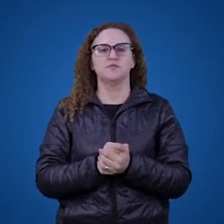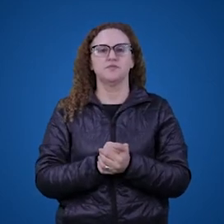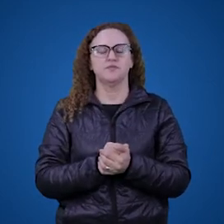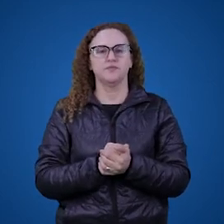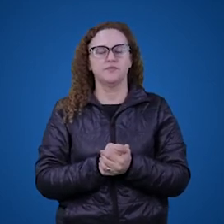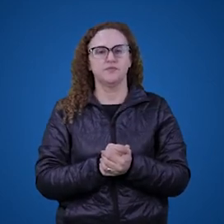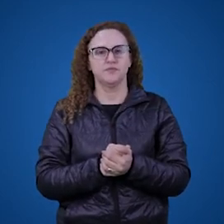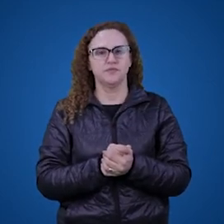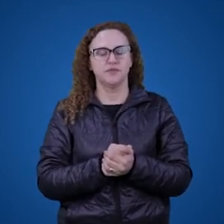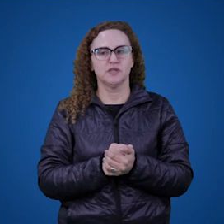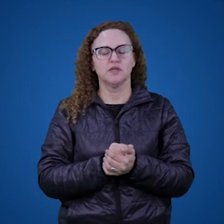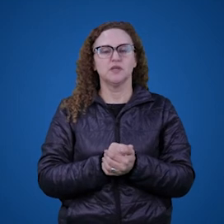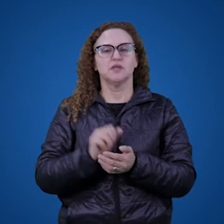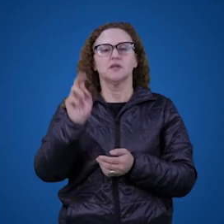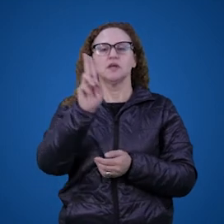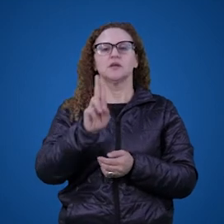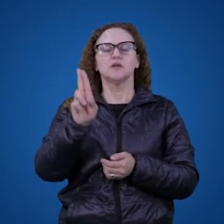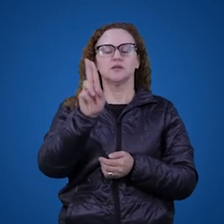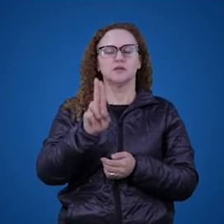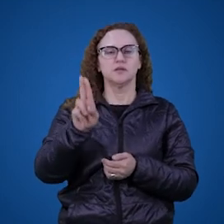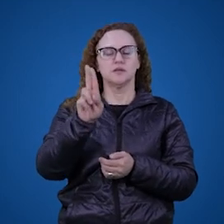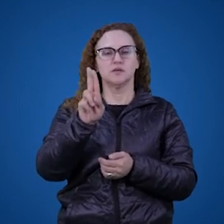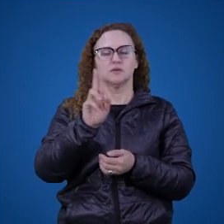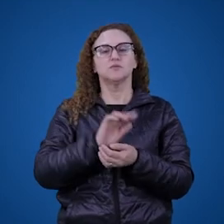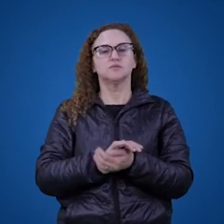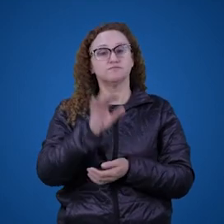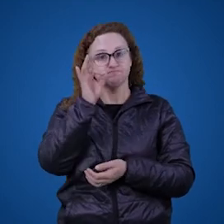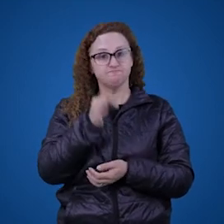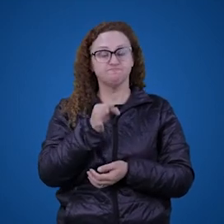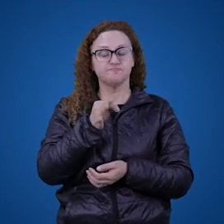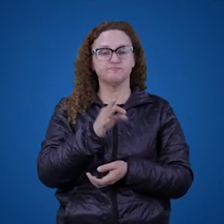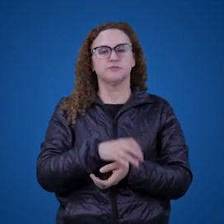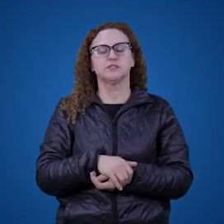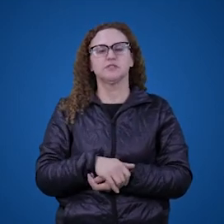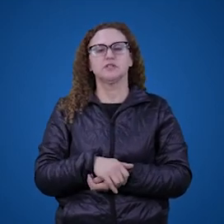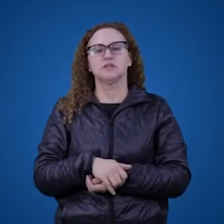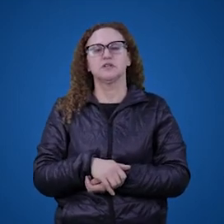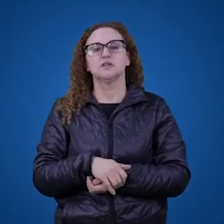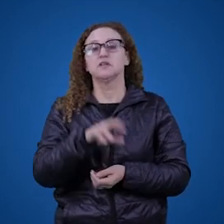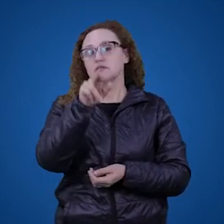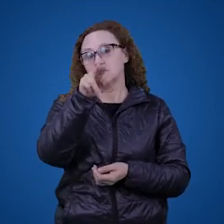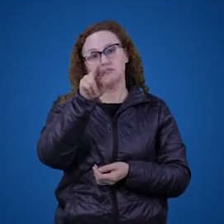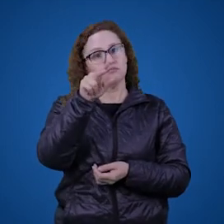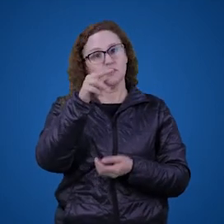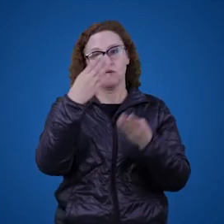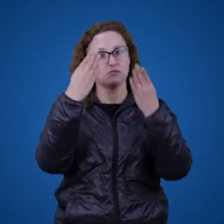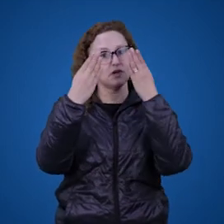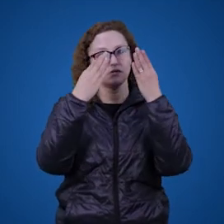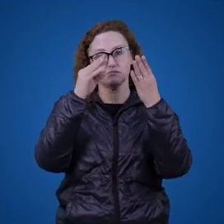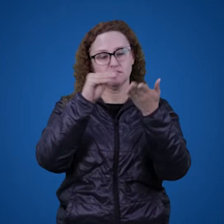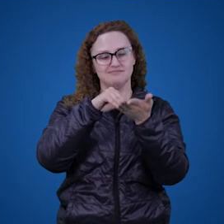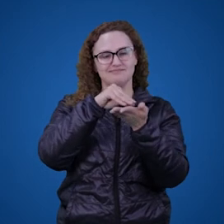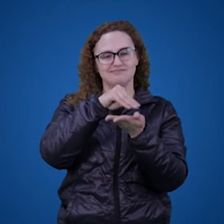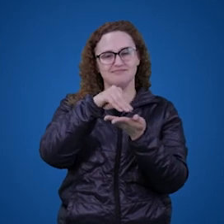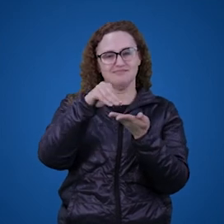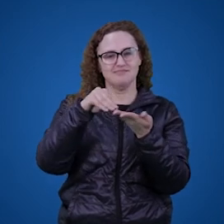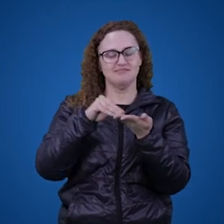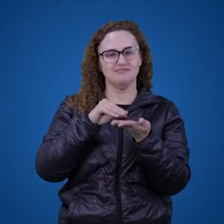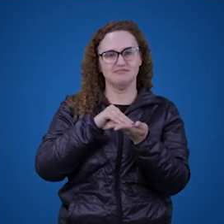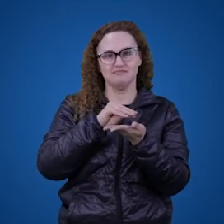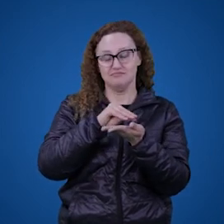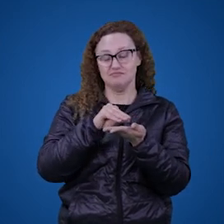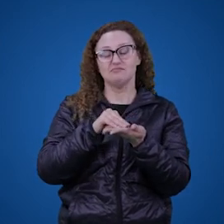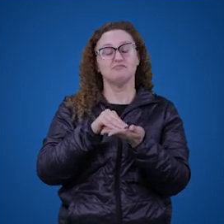Nesse contexto social. E eu tenho que usar isso de forma correta. Assim como no jogo de xadrez eu tenho que mexer as peças as